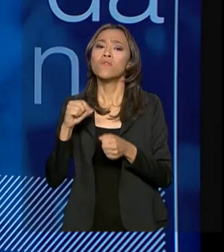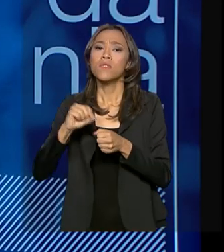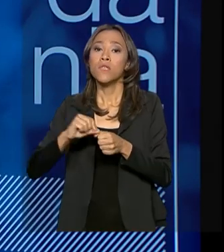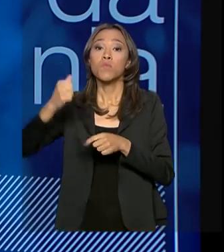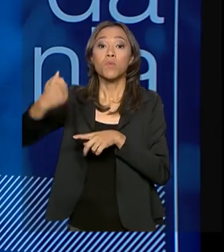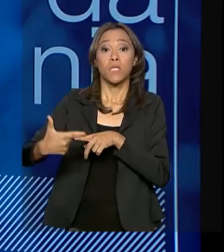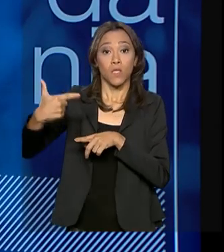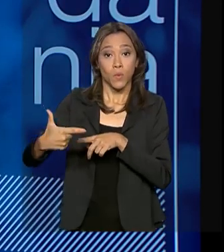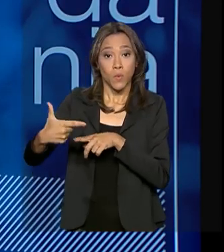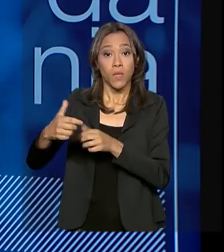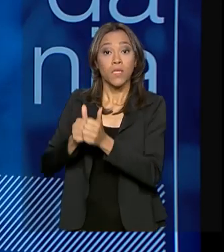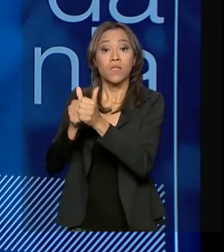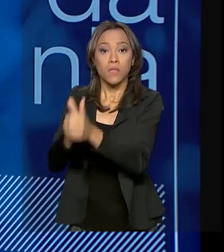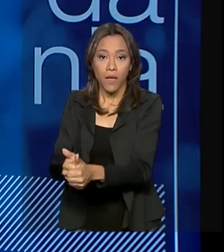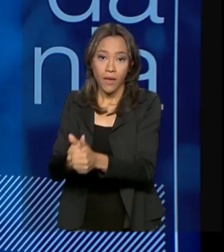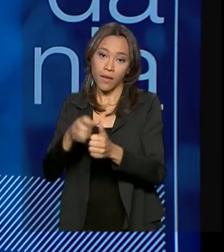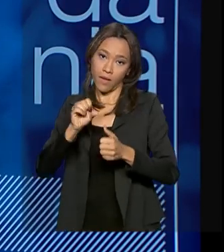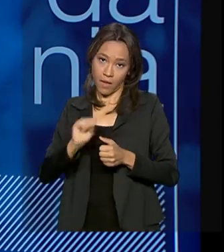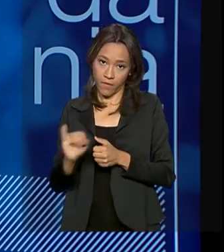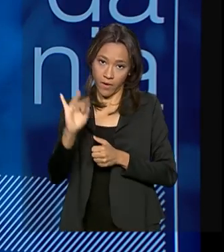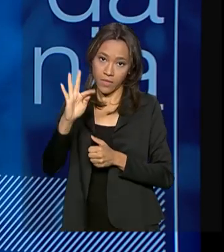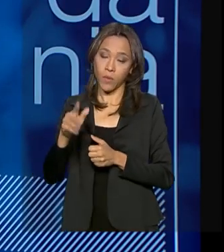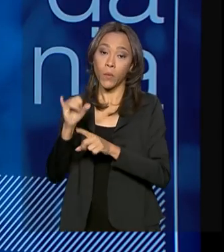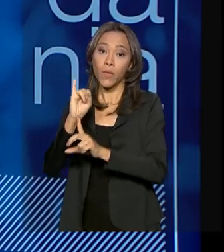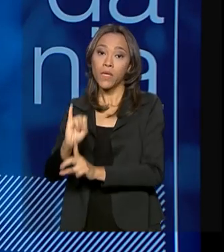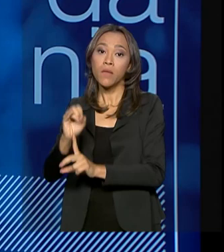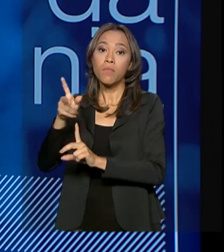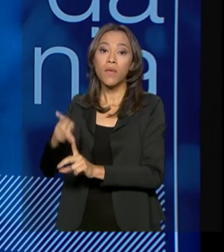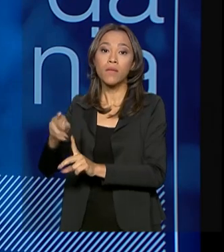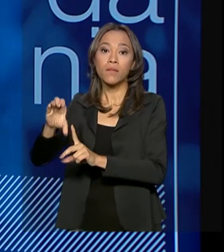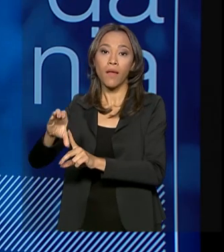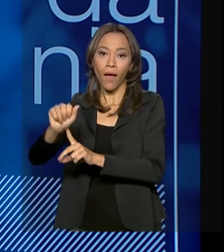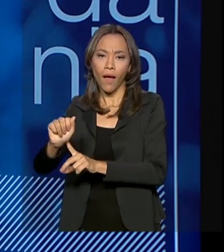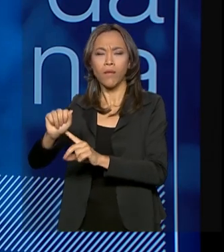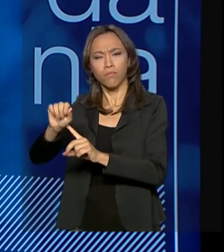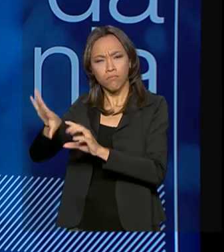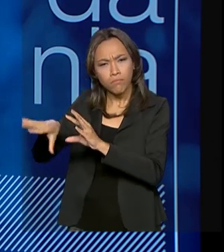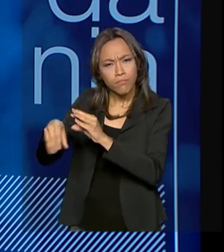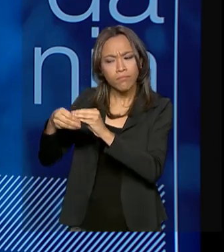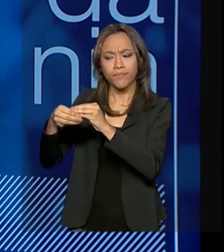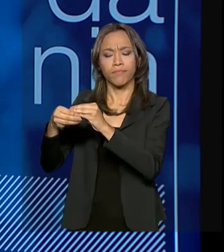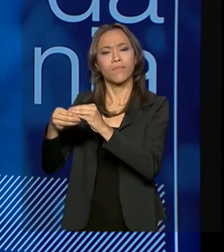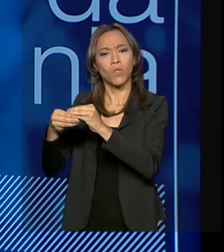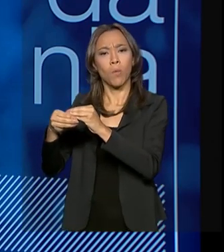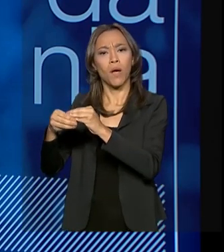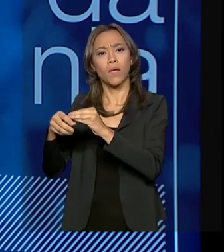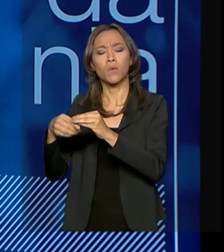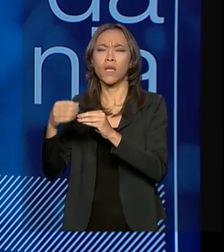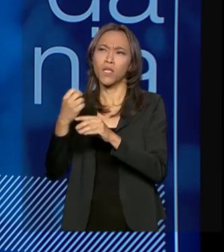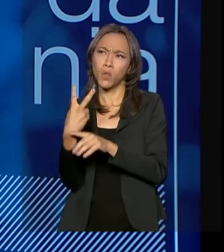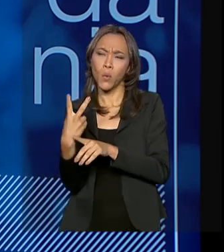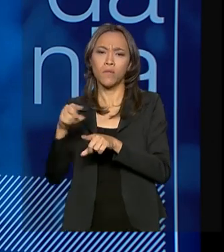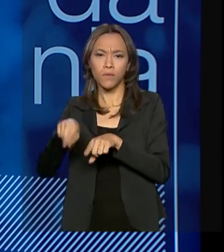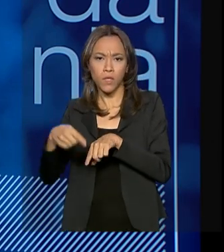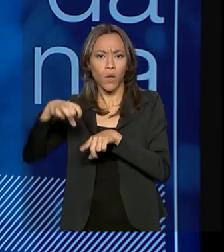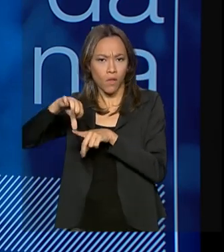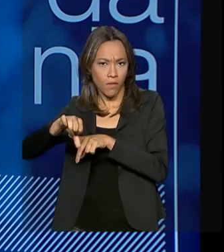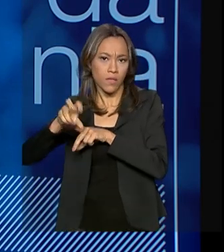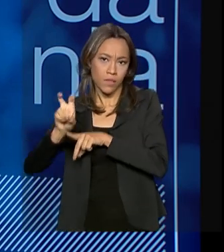que é por inflação, IPCA, mais alguma coisa e começa por IPCA mais 2,95,